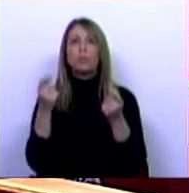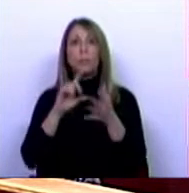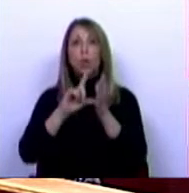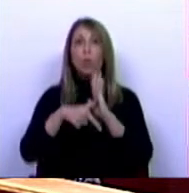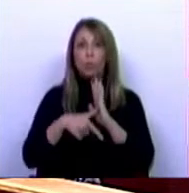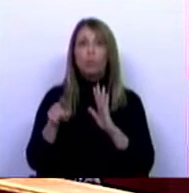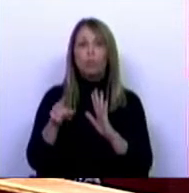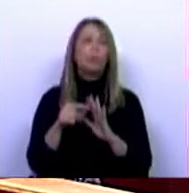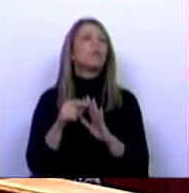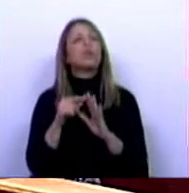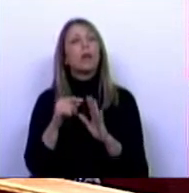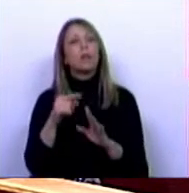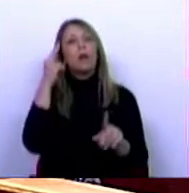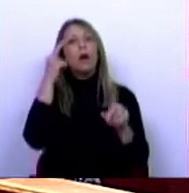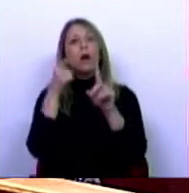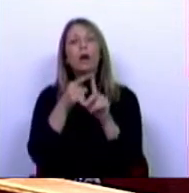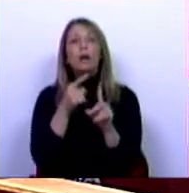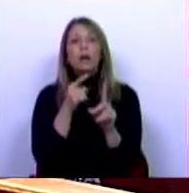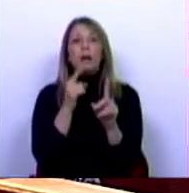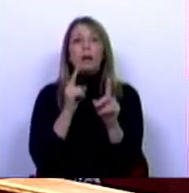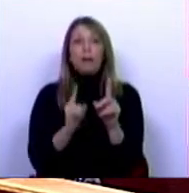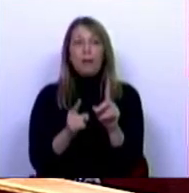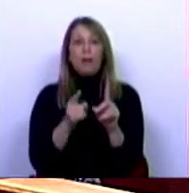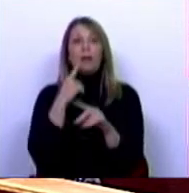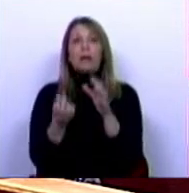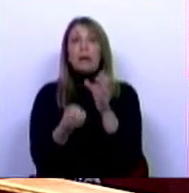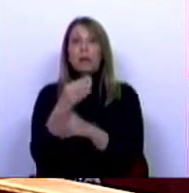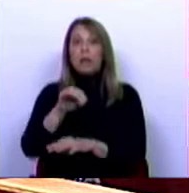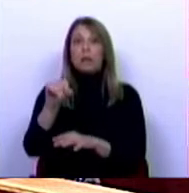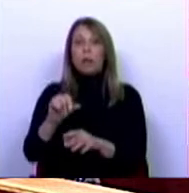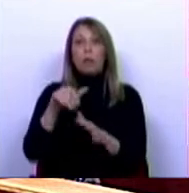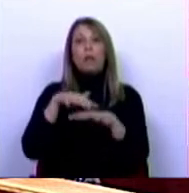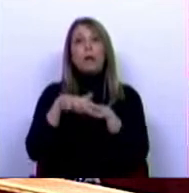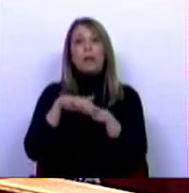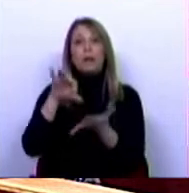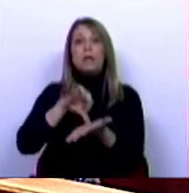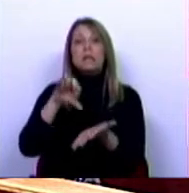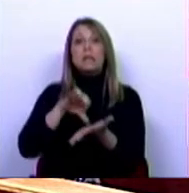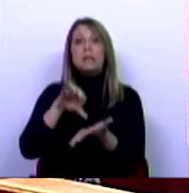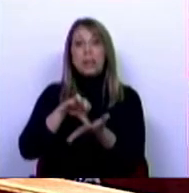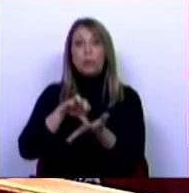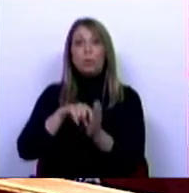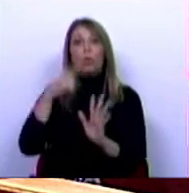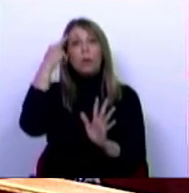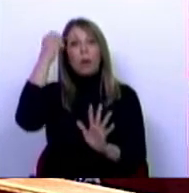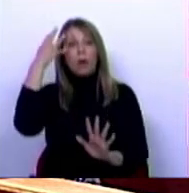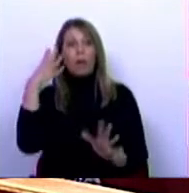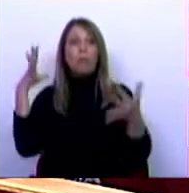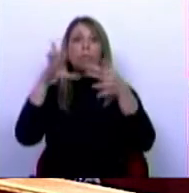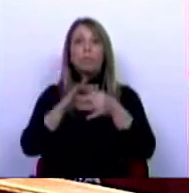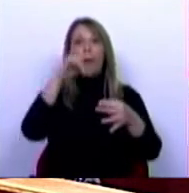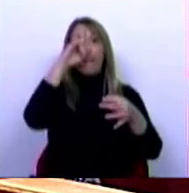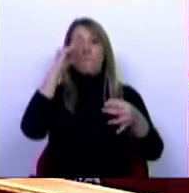CIME, o mesmo tem por objetivo a implementação no território de uma rede de centros interpretativos ligados à história e à memória política